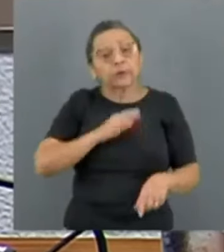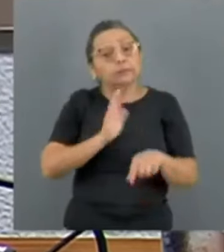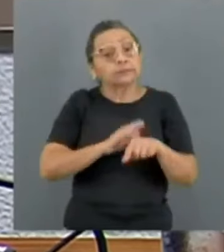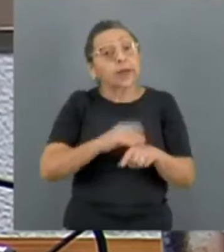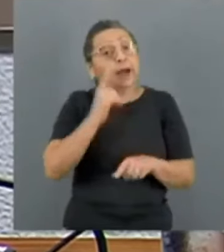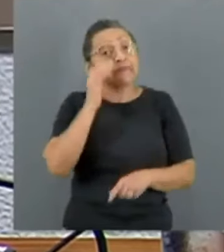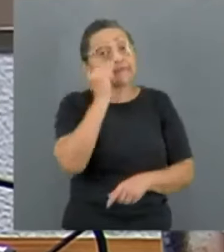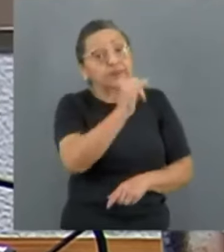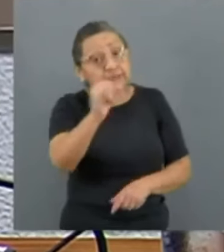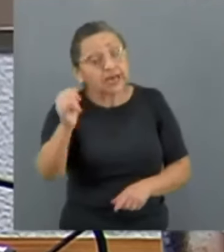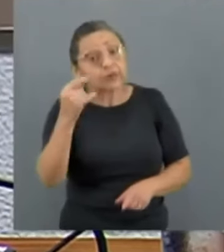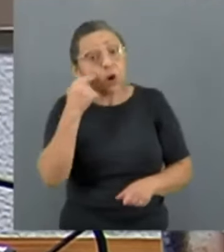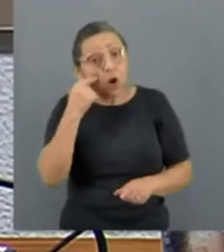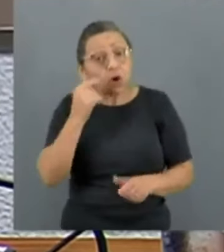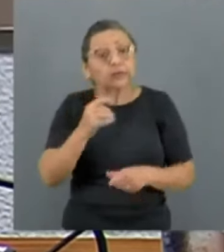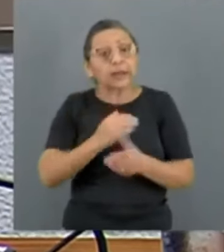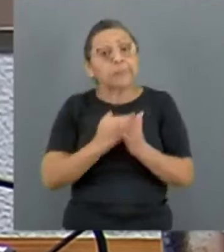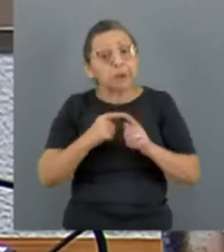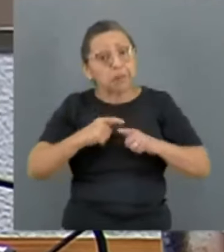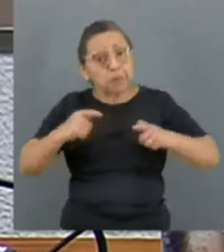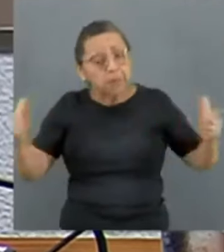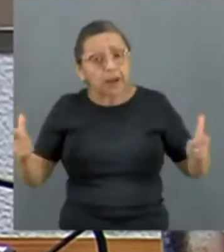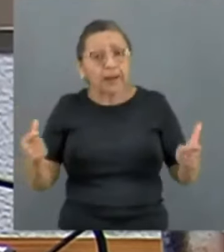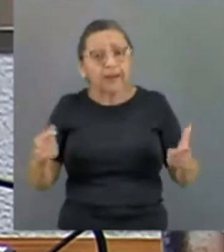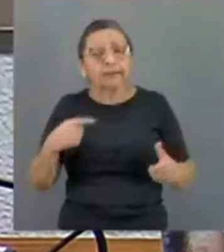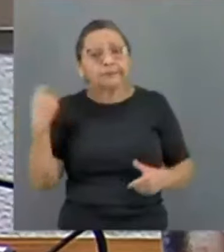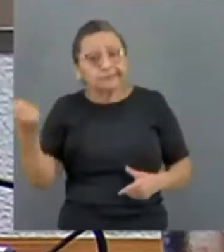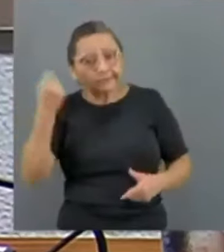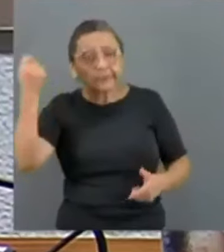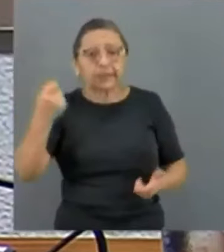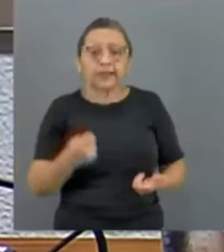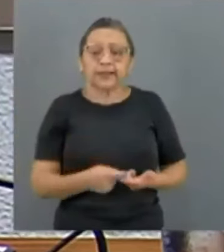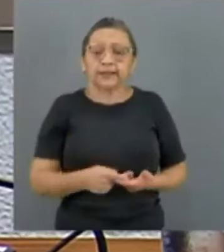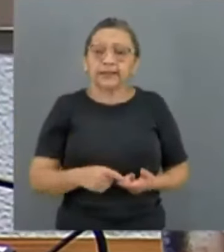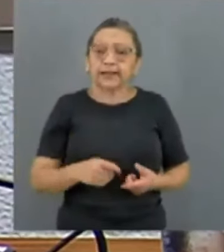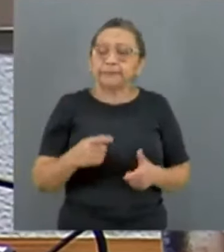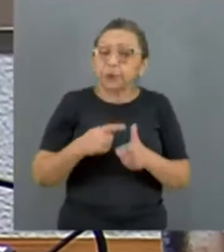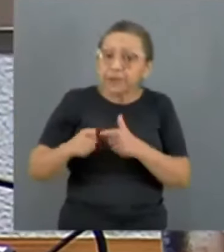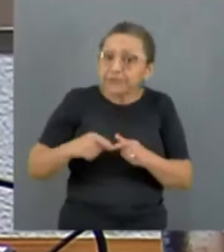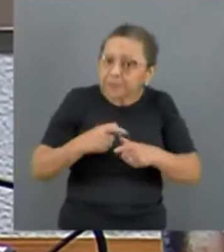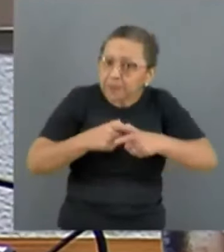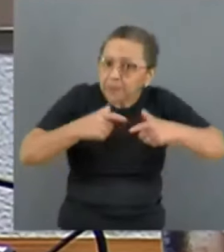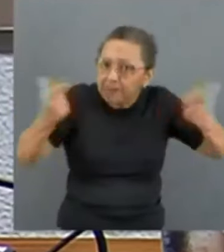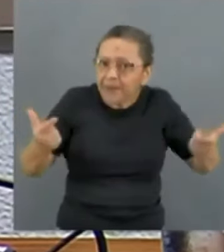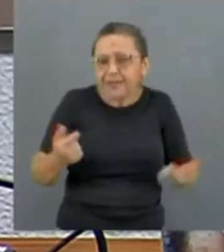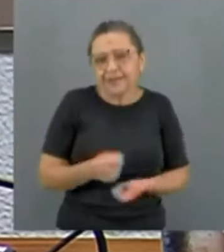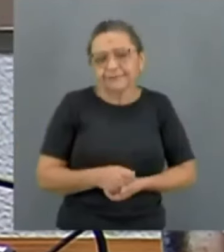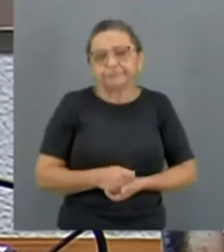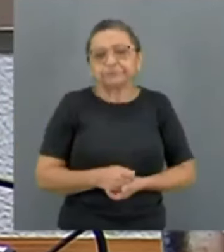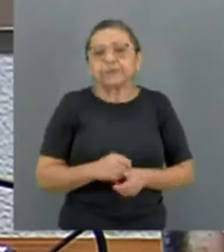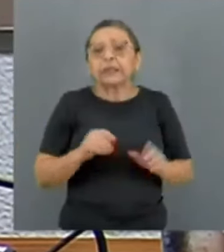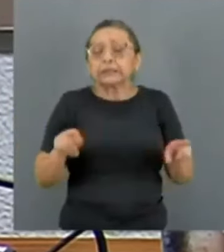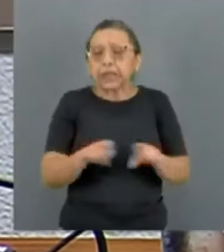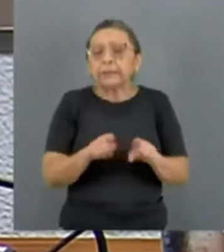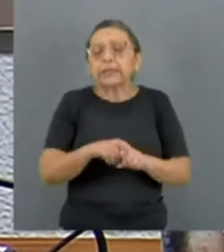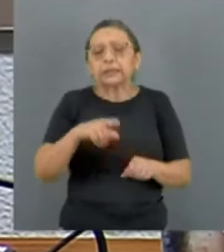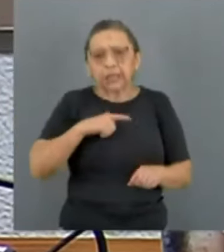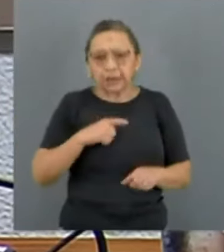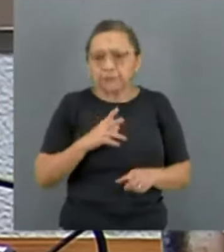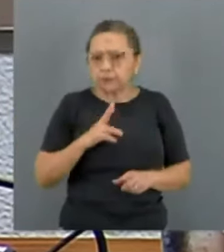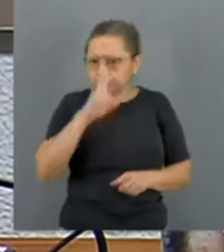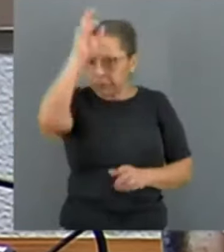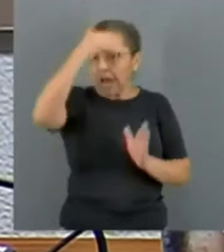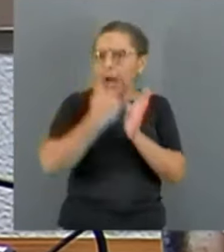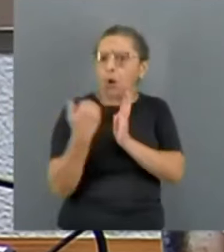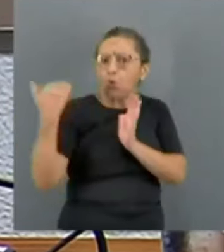crescimento sistemático dos assentamentos ilegais israelenses na cidade de Jordânia. Também houve forte aumento